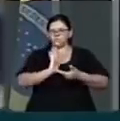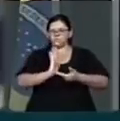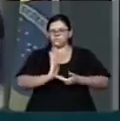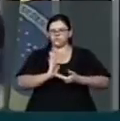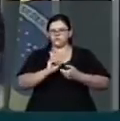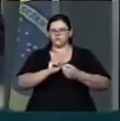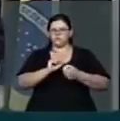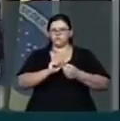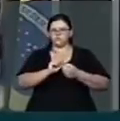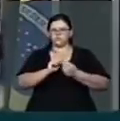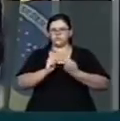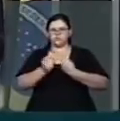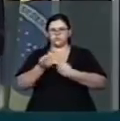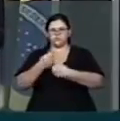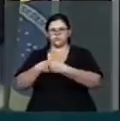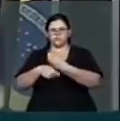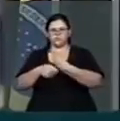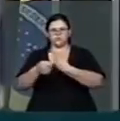fazer negócio.